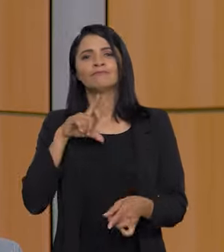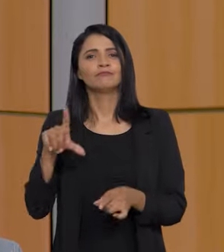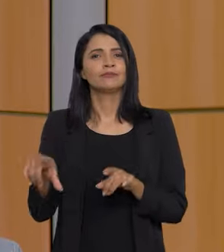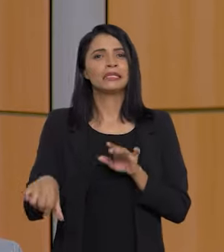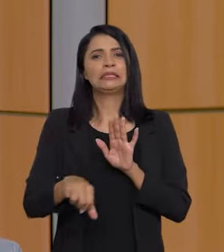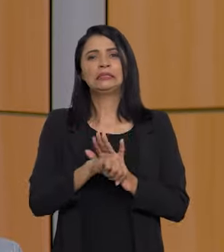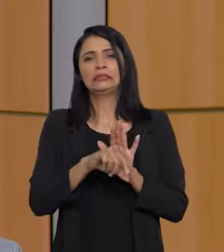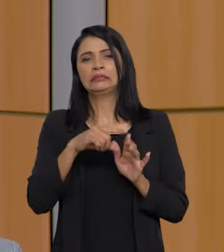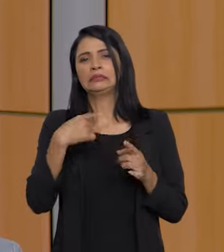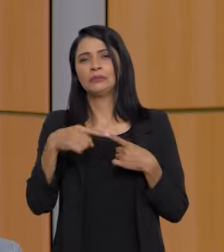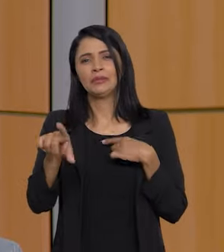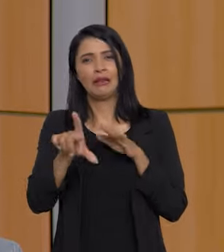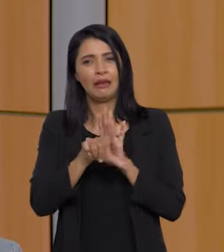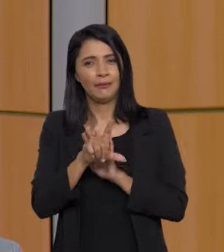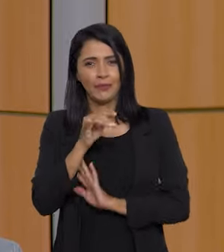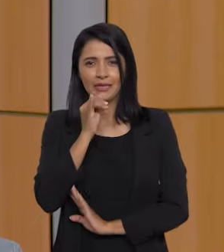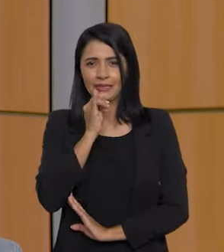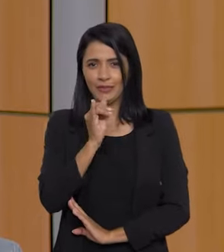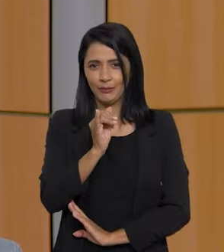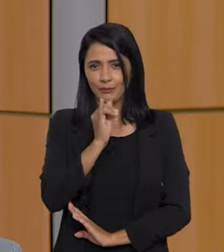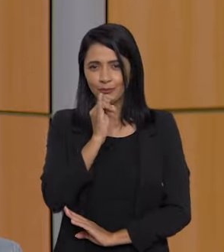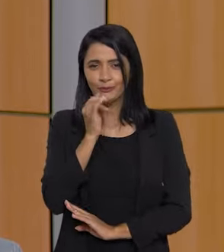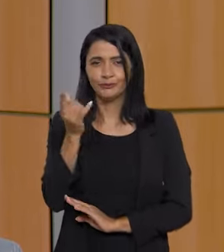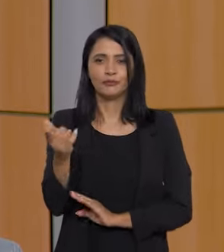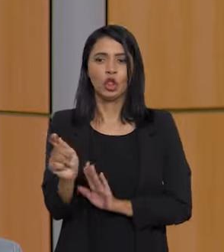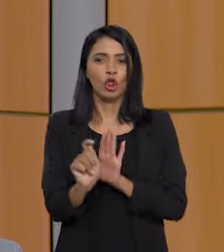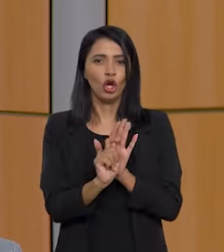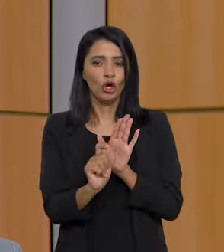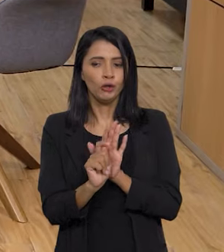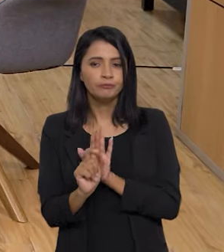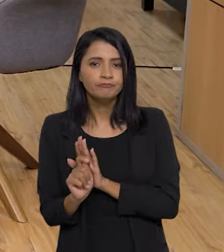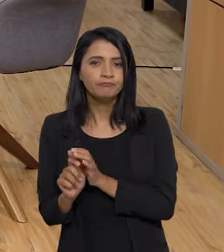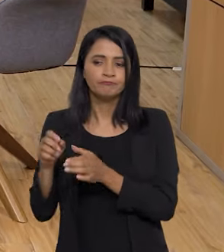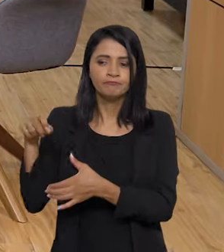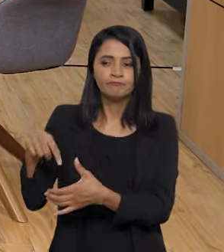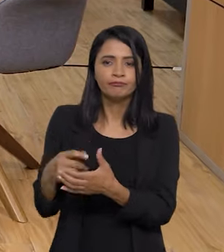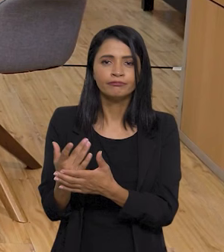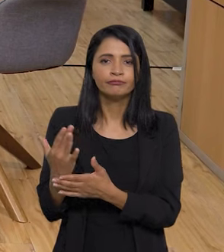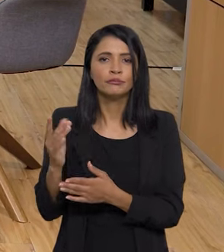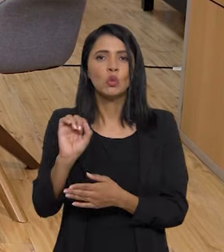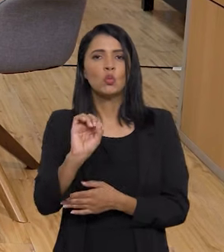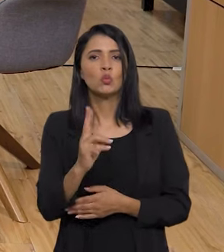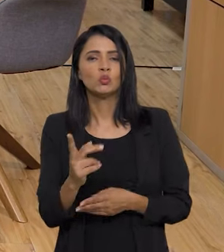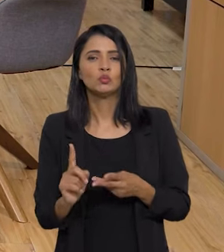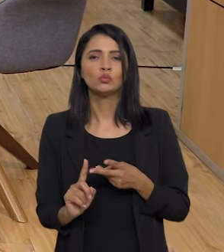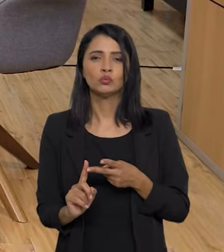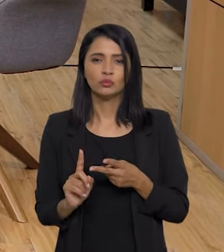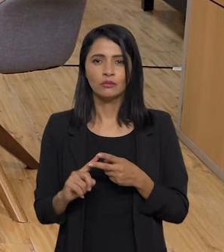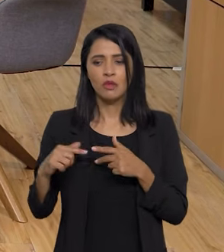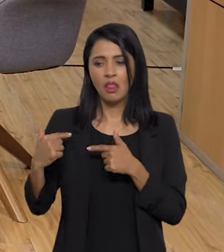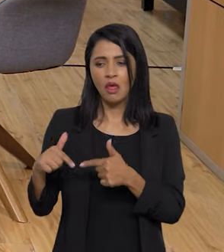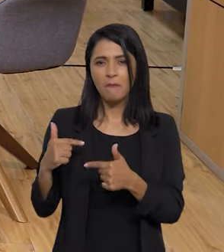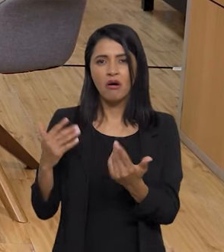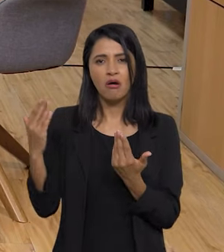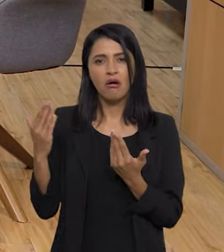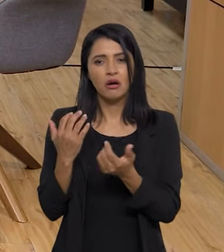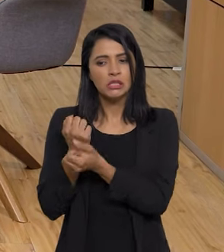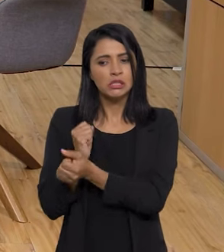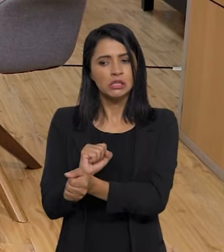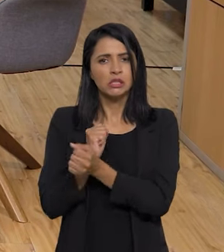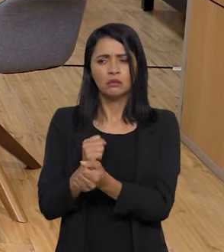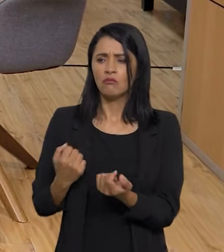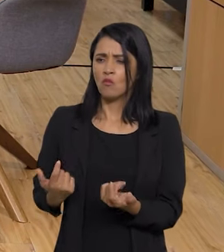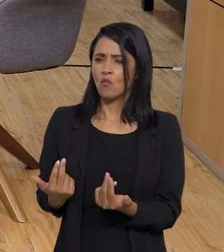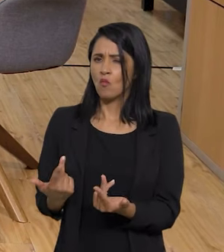Quais ilícitos? Por exemplo, produção de drogas, ou trabalho análogo a